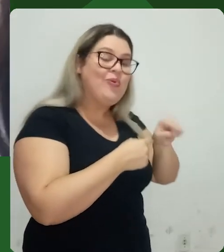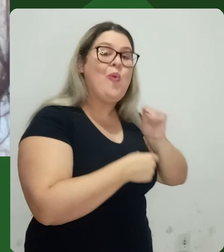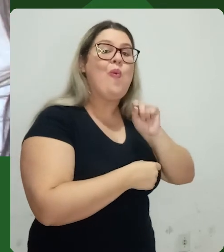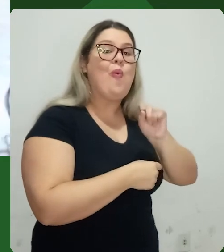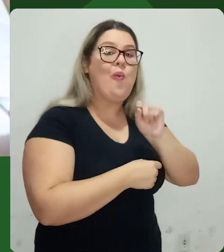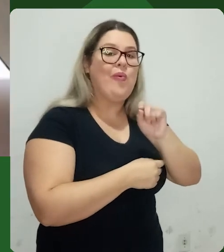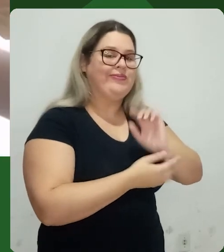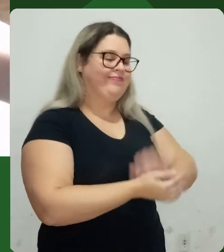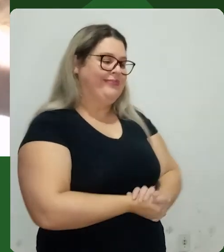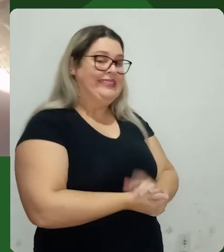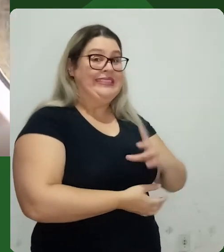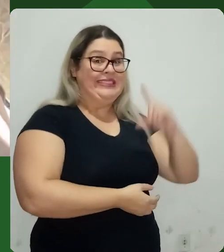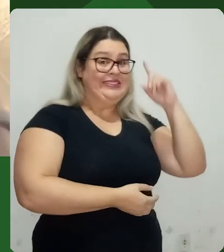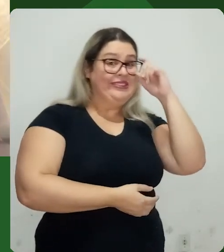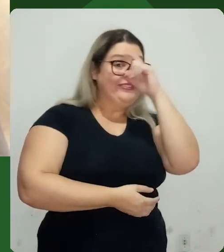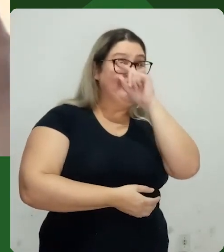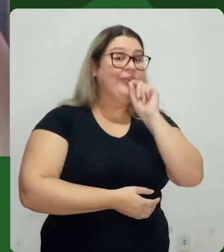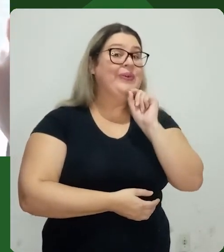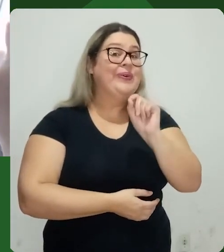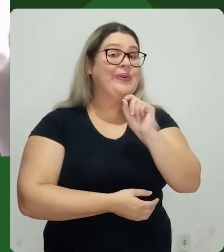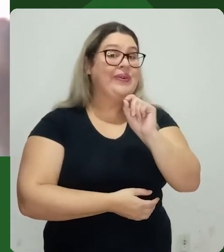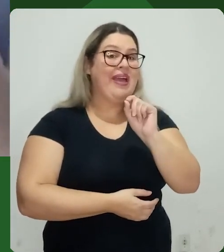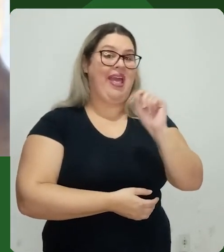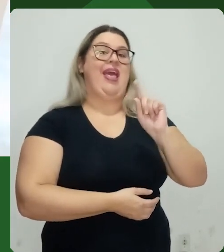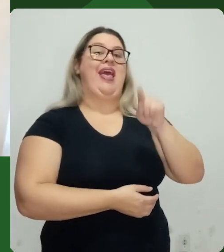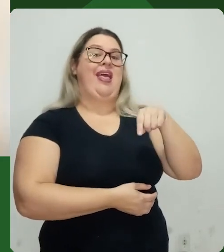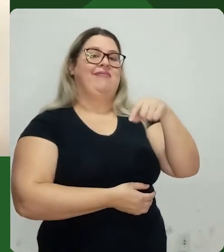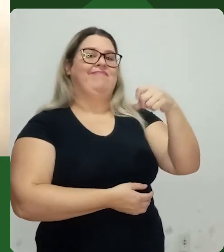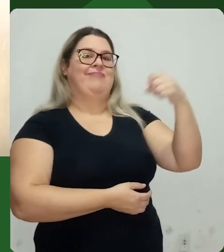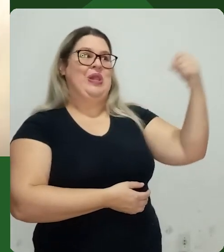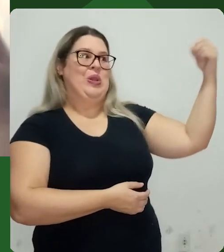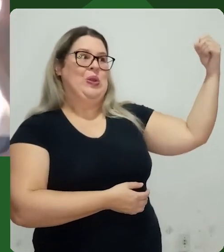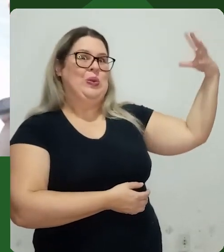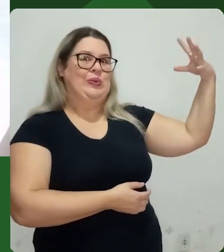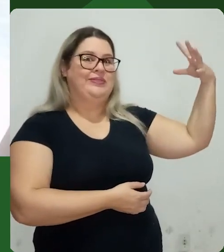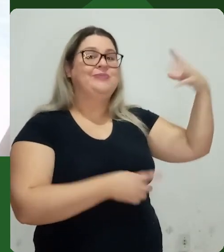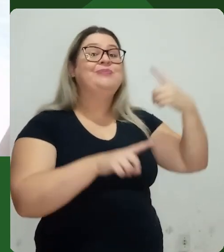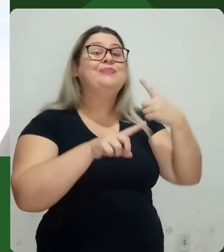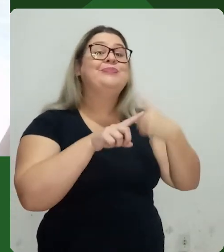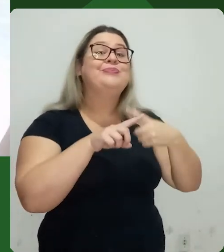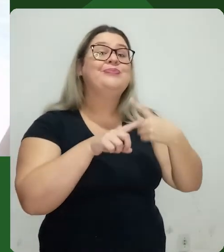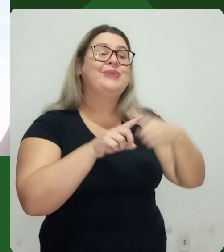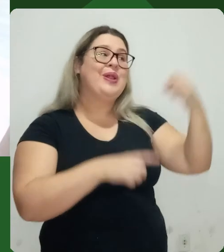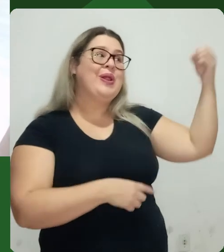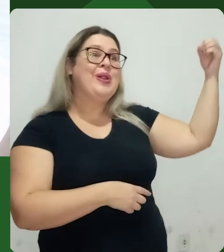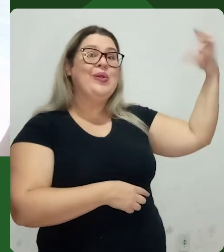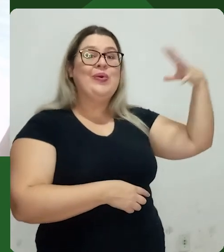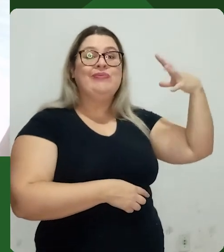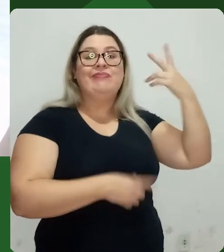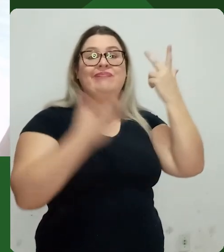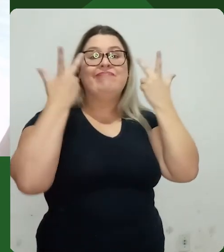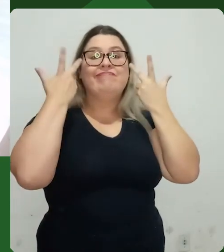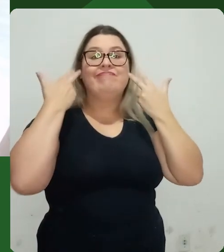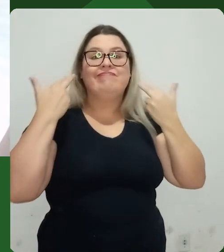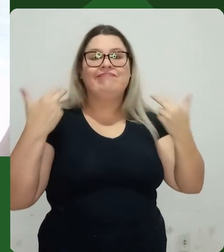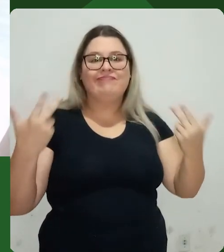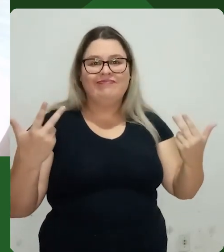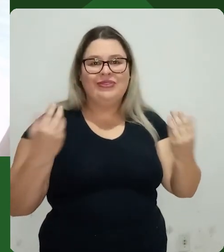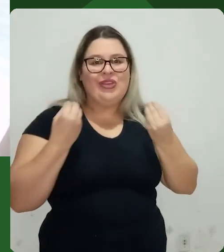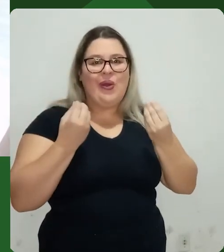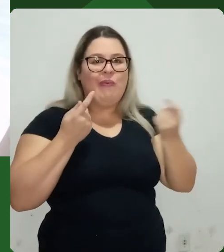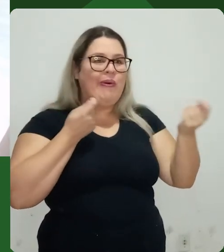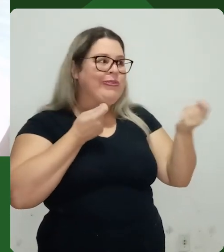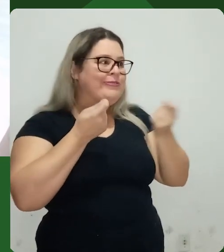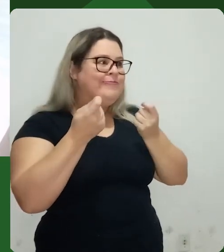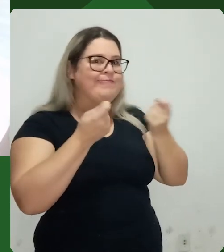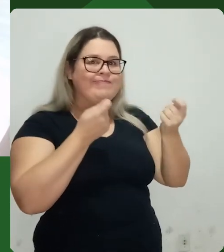câmera pra ver a mais adequada ali pra minha cena. E o mais difícil aqui, eu confesso, foi trabalhar a iluminação. Isso porque eu